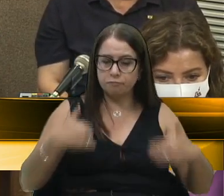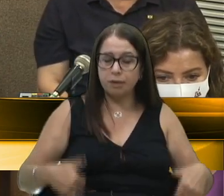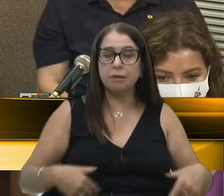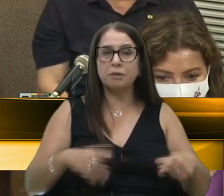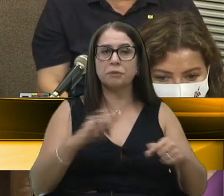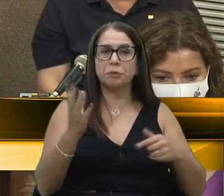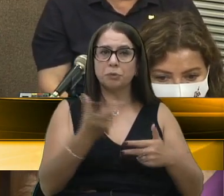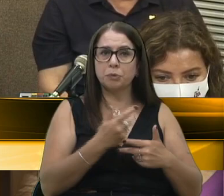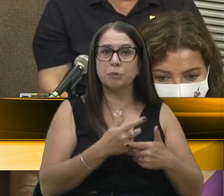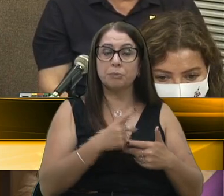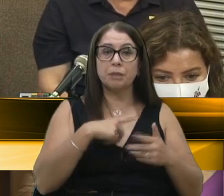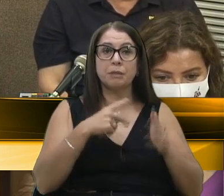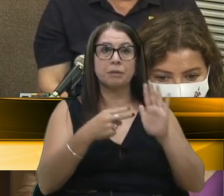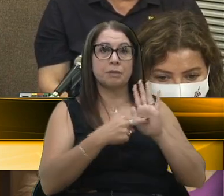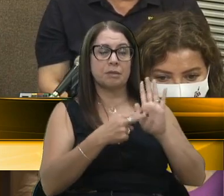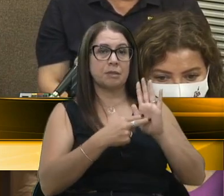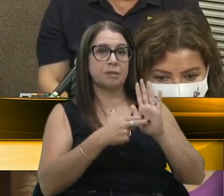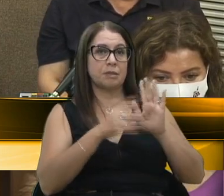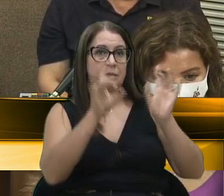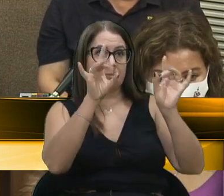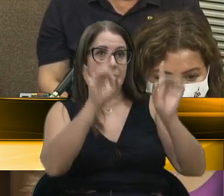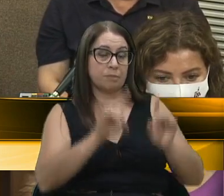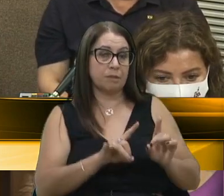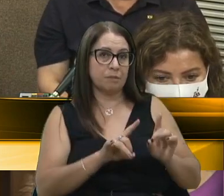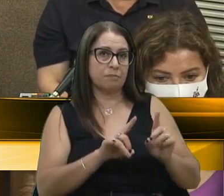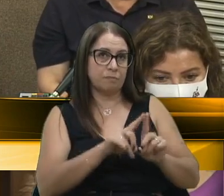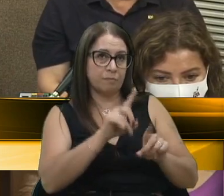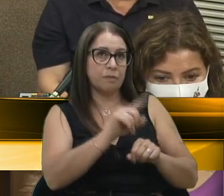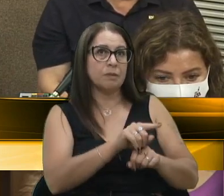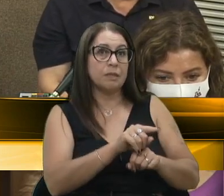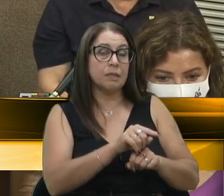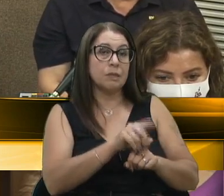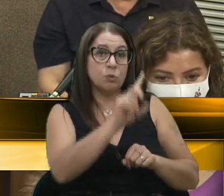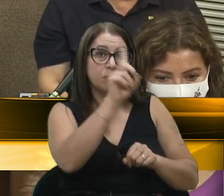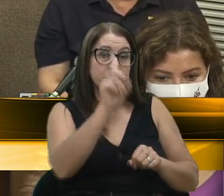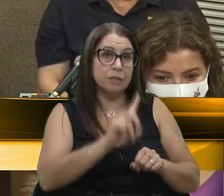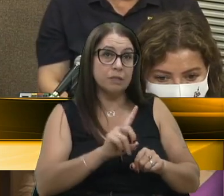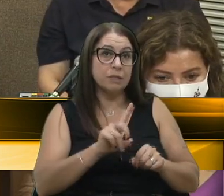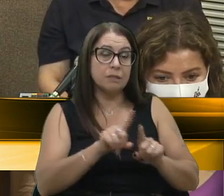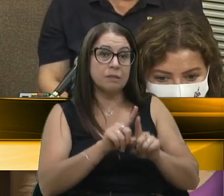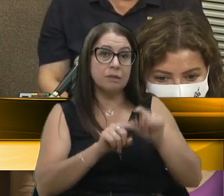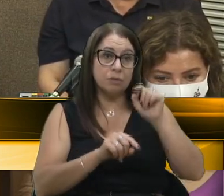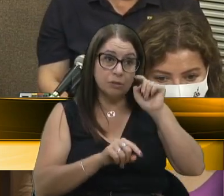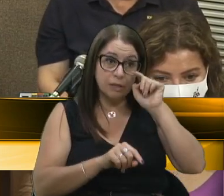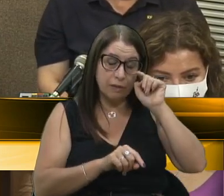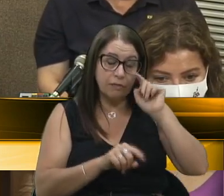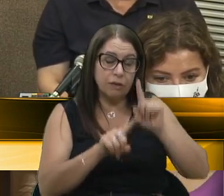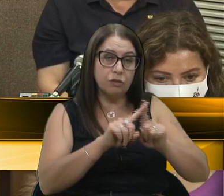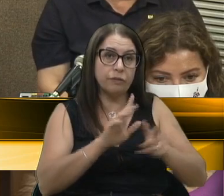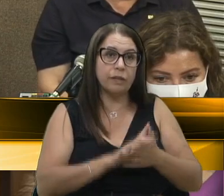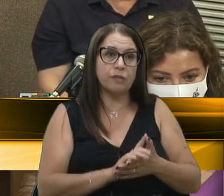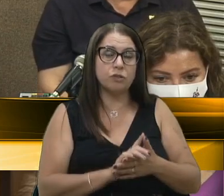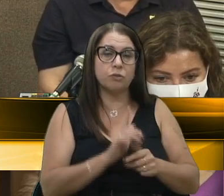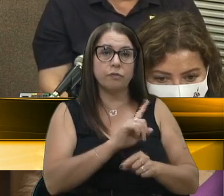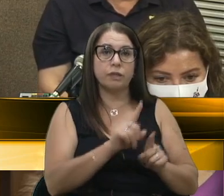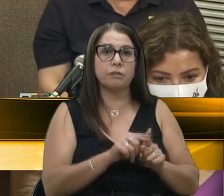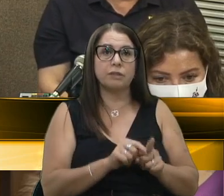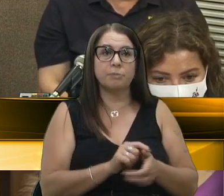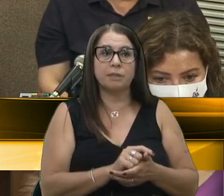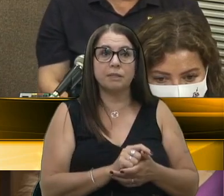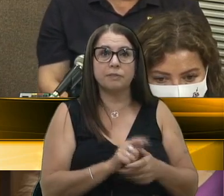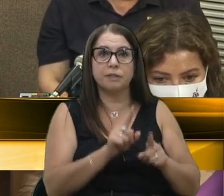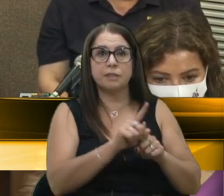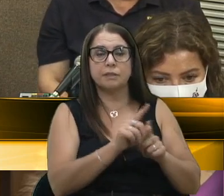nós temos que dar uma atenção especial para essas pessoas. O deficiente físico foi uma das minhas propostas de